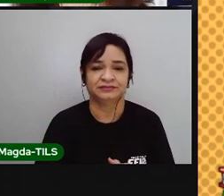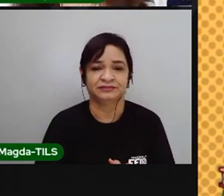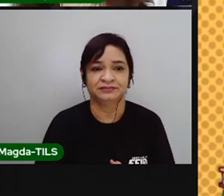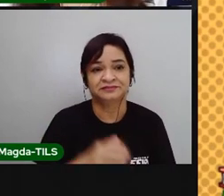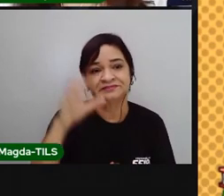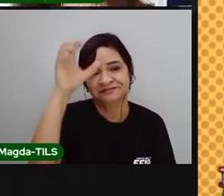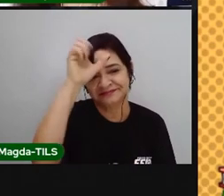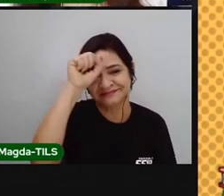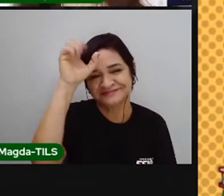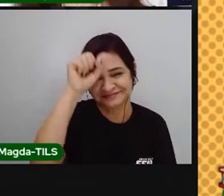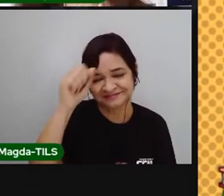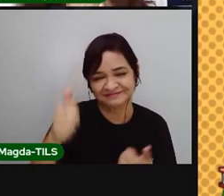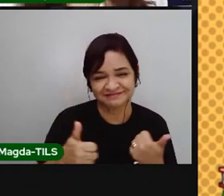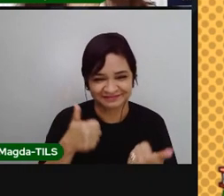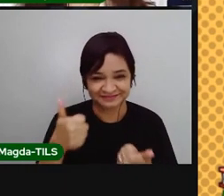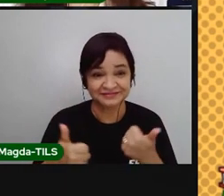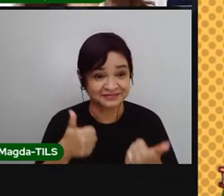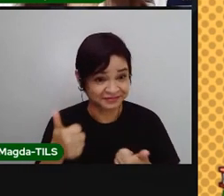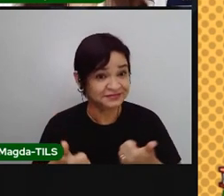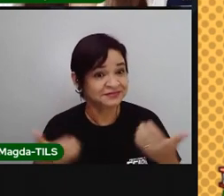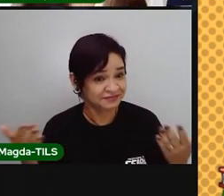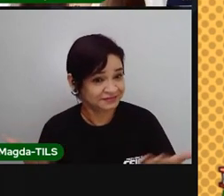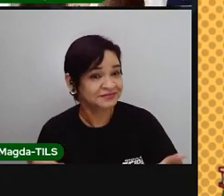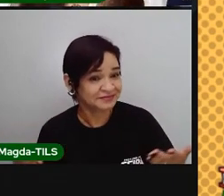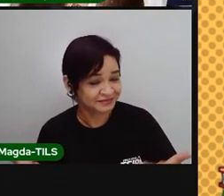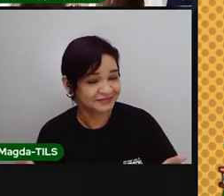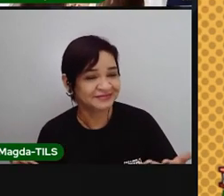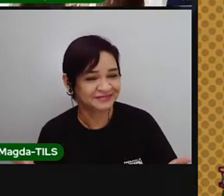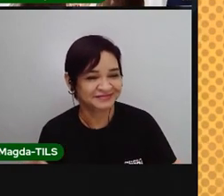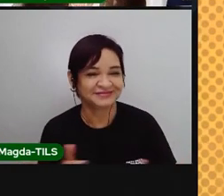Então, pessoal, eu acho que a gente aprendeu bastante hoje, né?